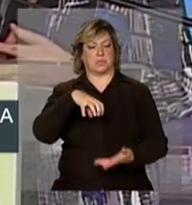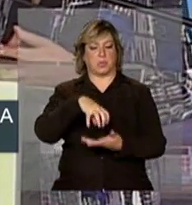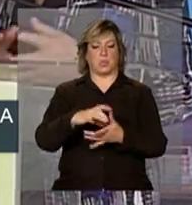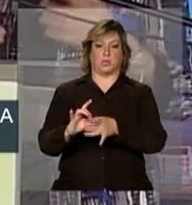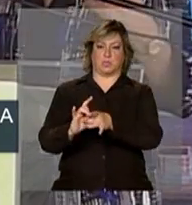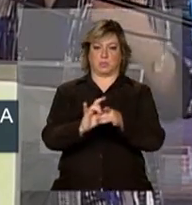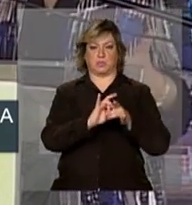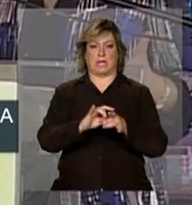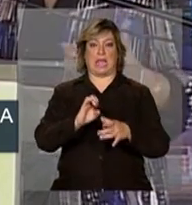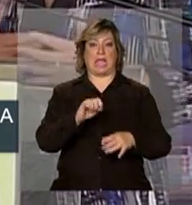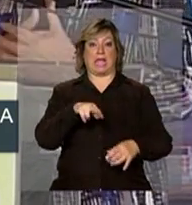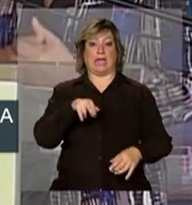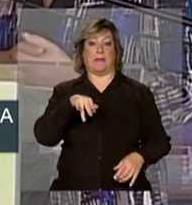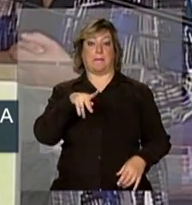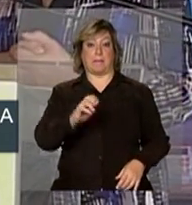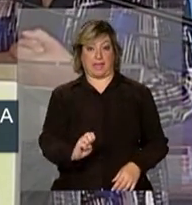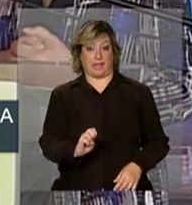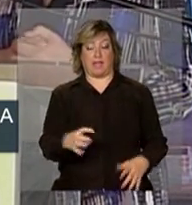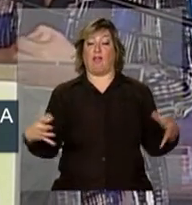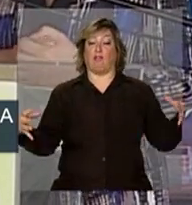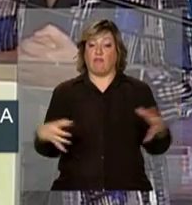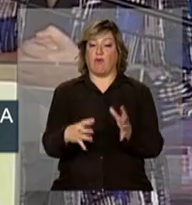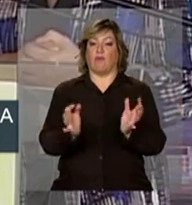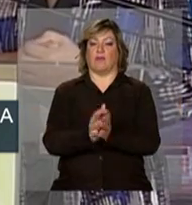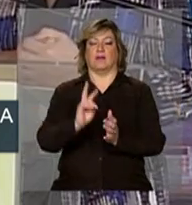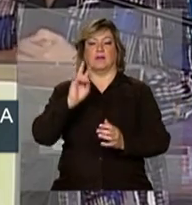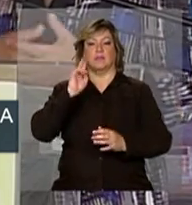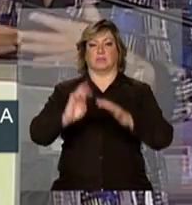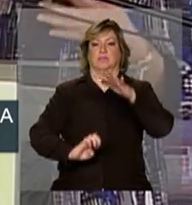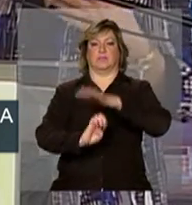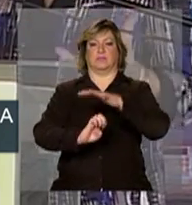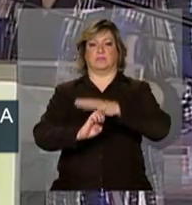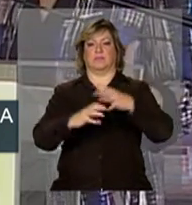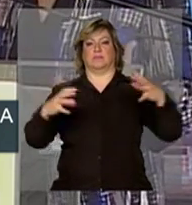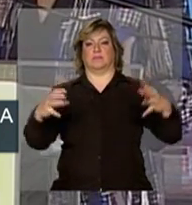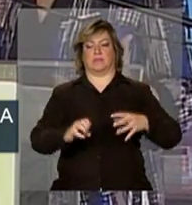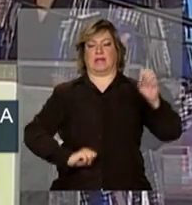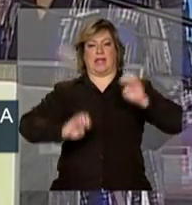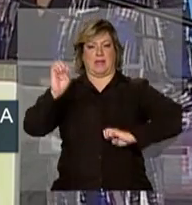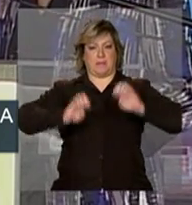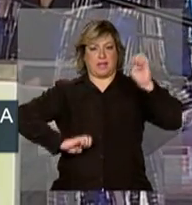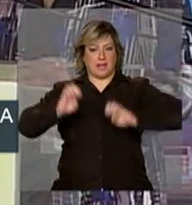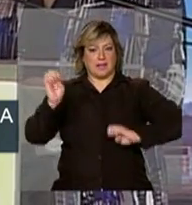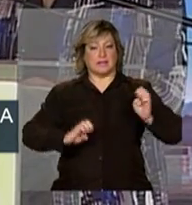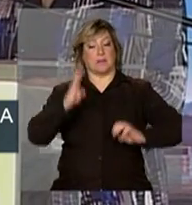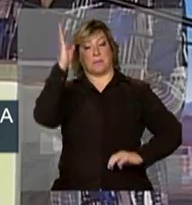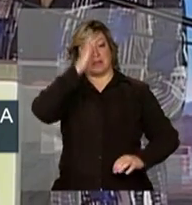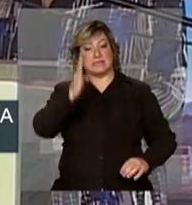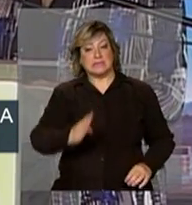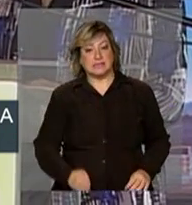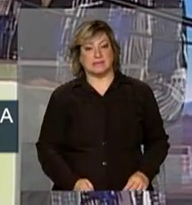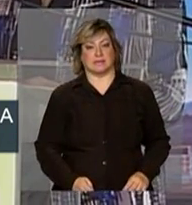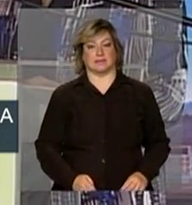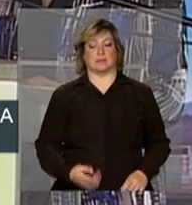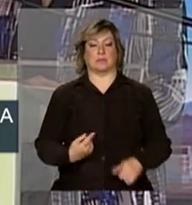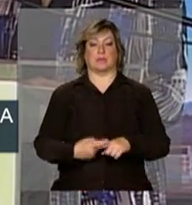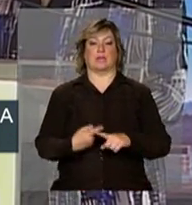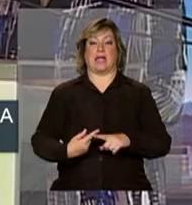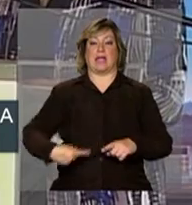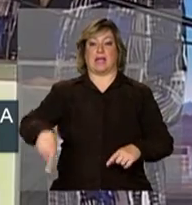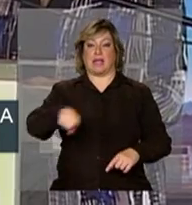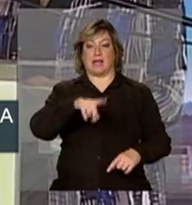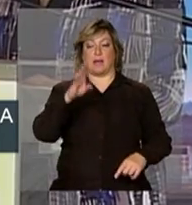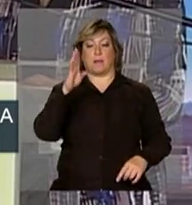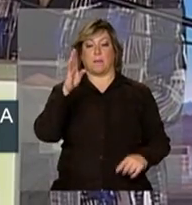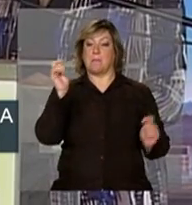equipe que envolveu empresas, que são empresas brasileiras. Elas podem ter